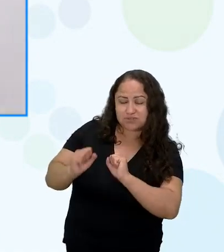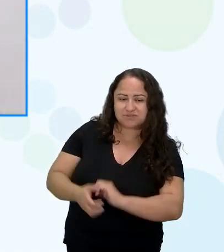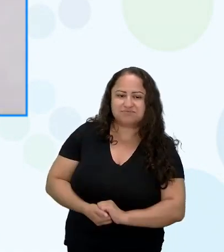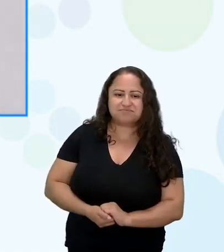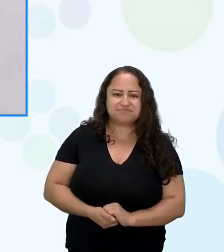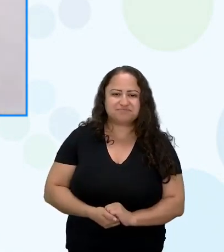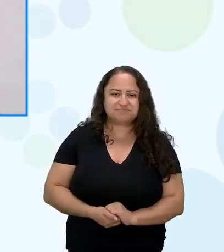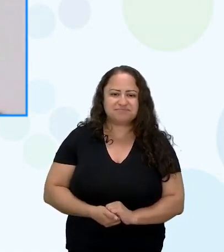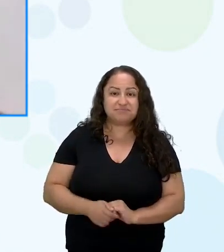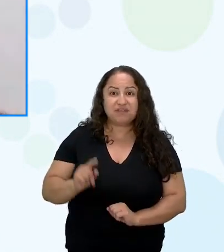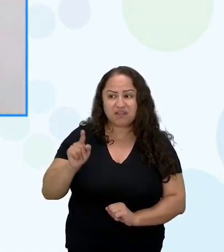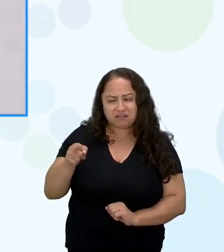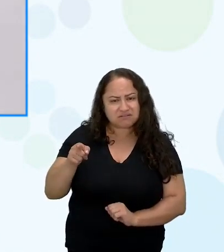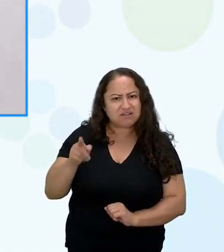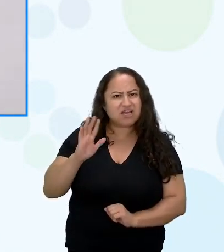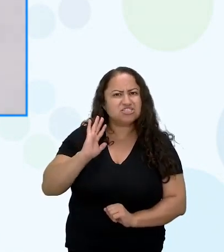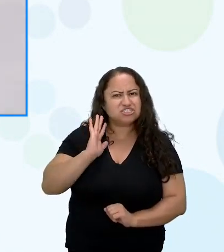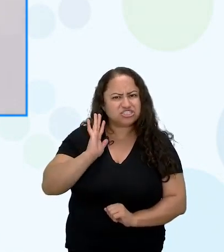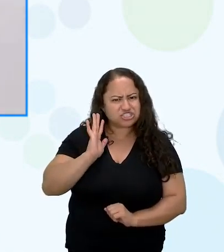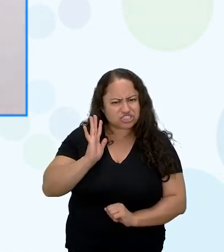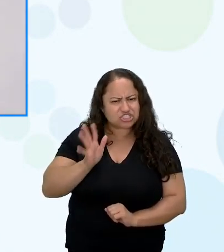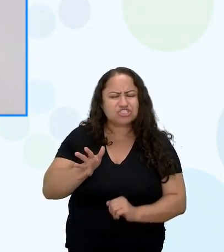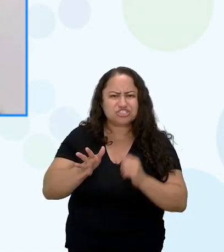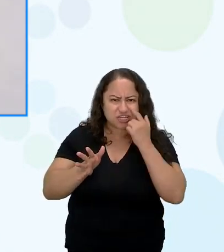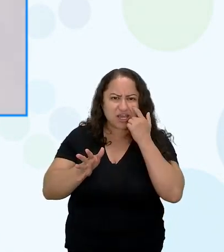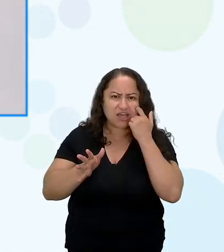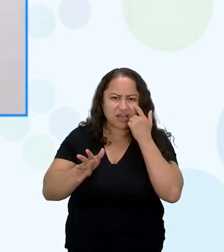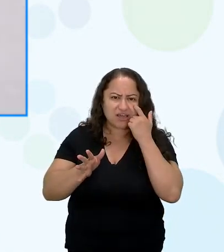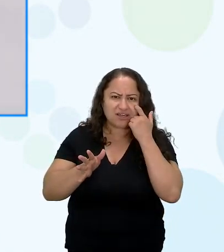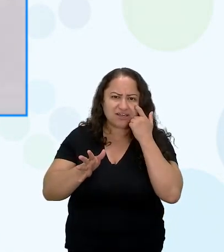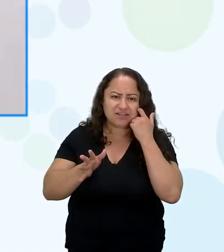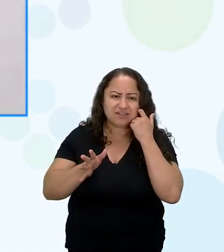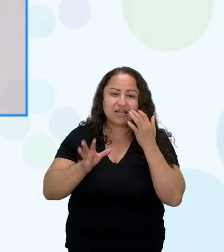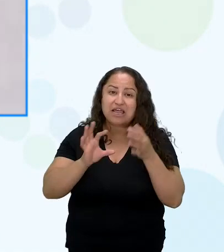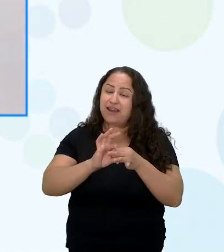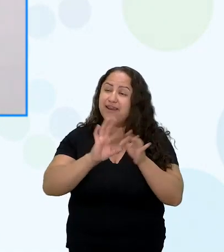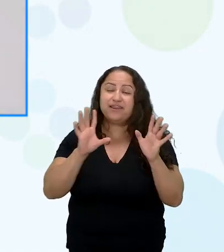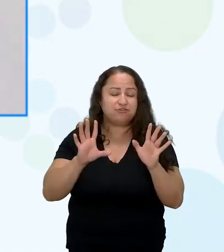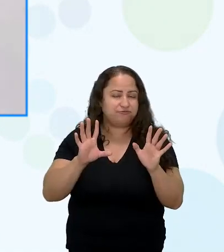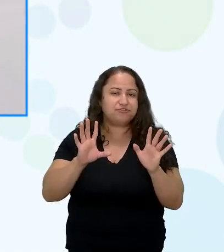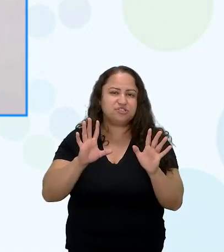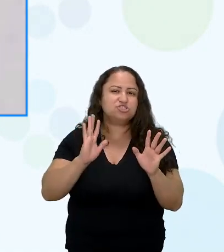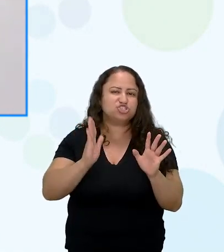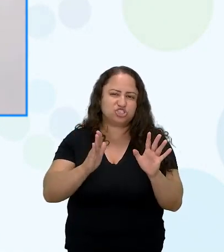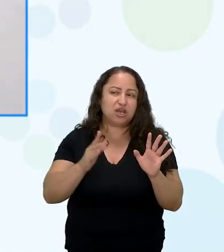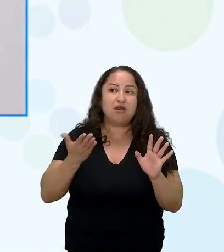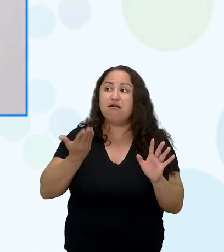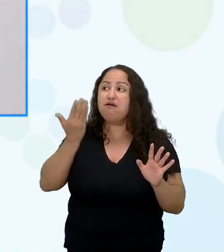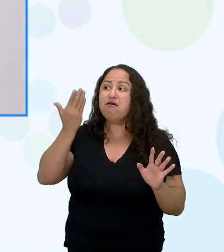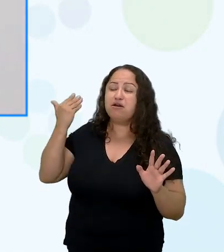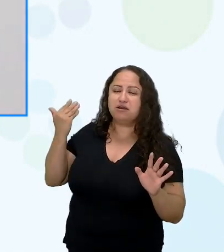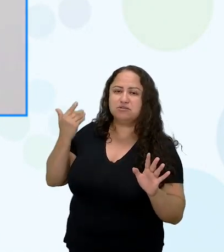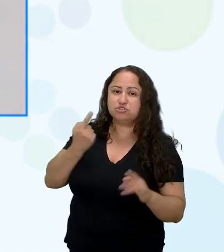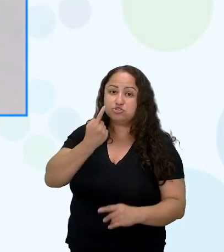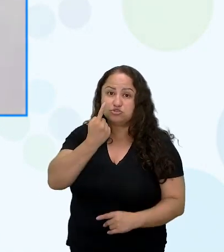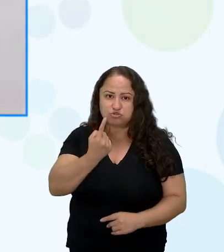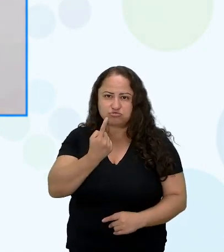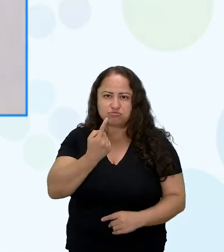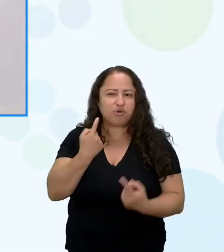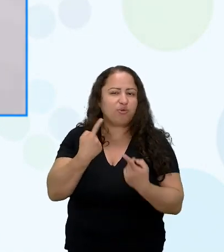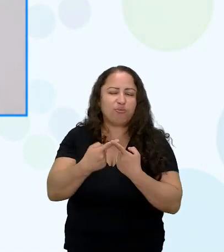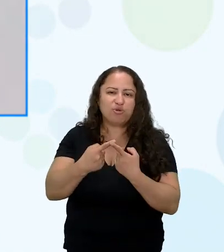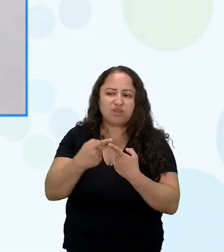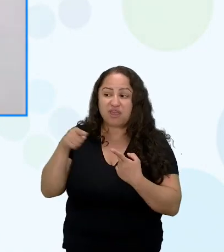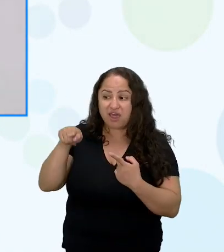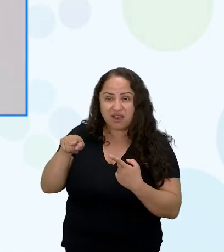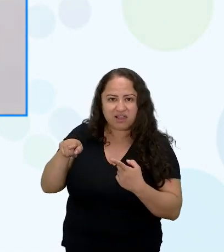ela já vamos dizer que ela já tinha se livrado de uma né porque ela nasceu fruto de um estupro